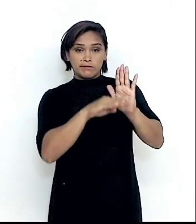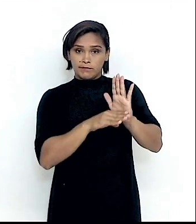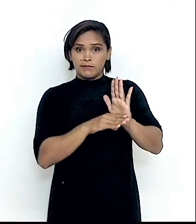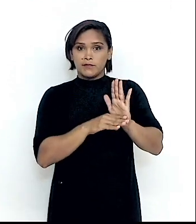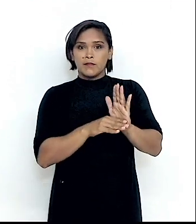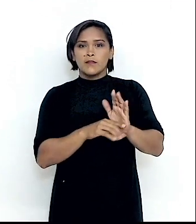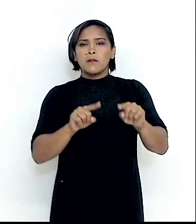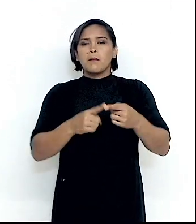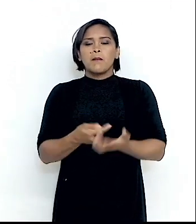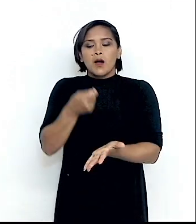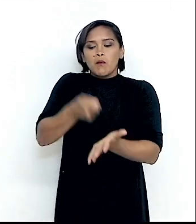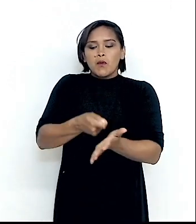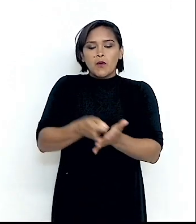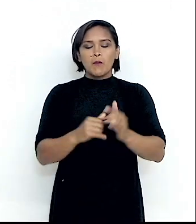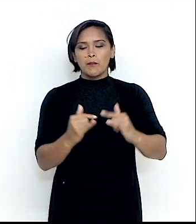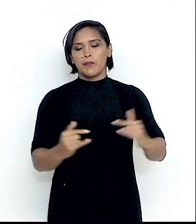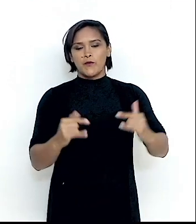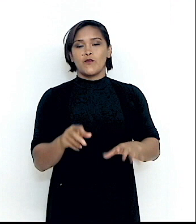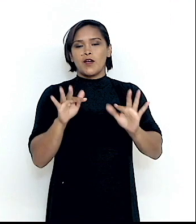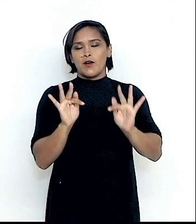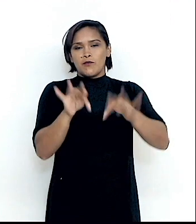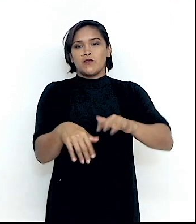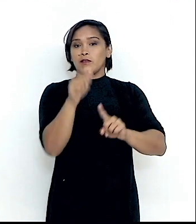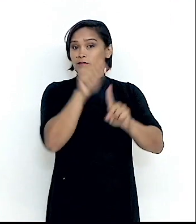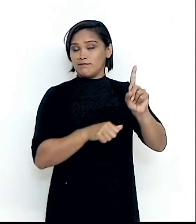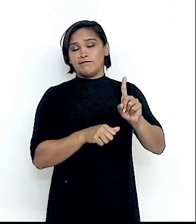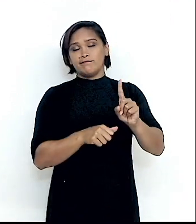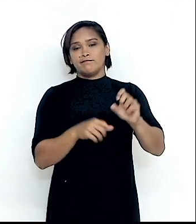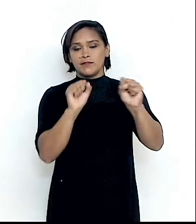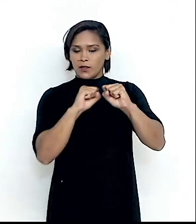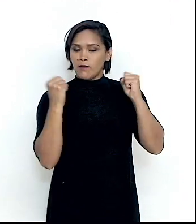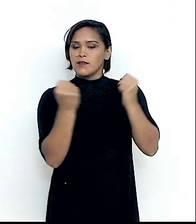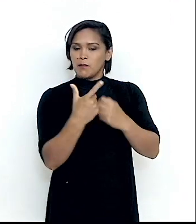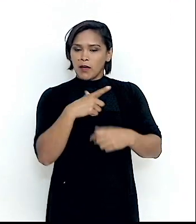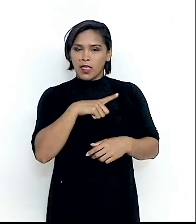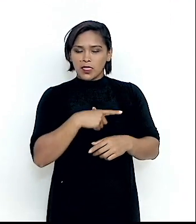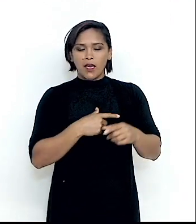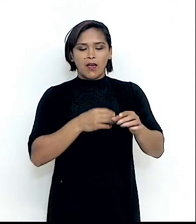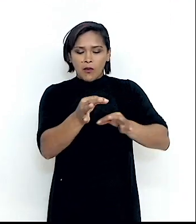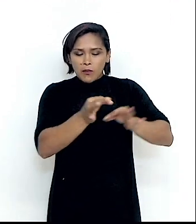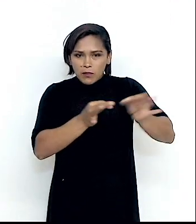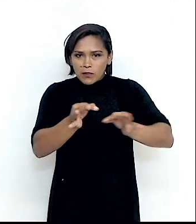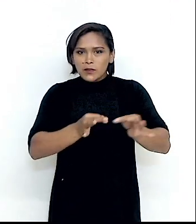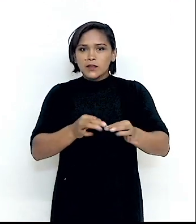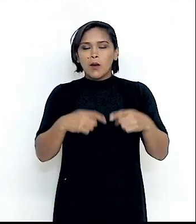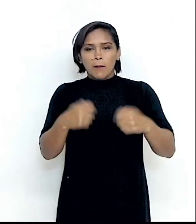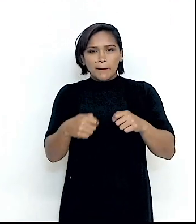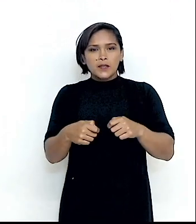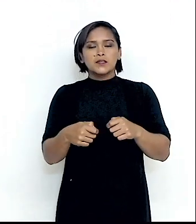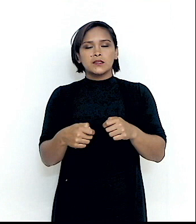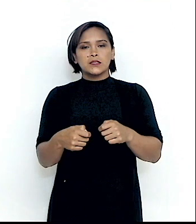não paga o boleto de condomínio. Vai lá na Assembleia de Reunião de Condomínio e quer posar